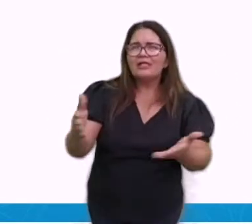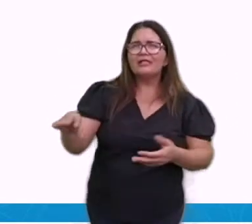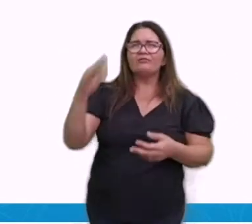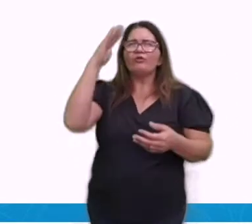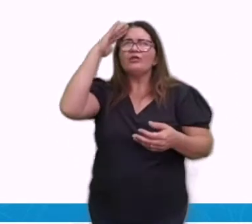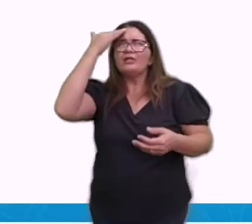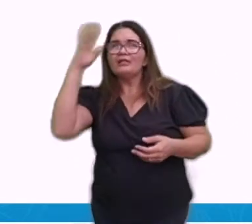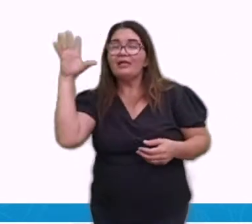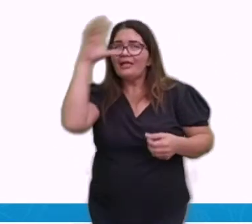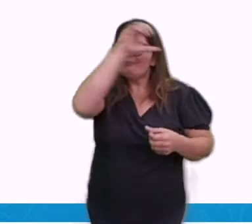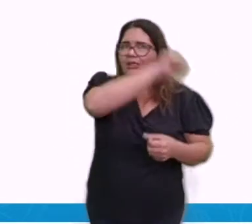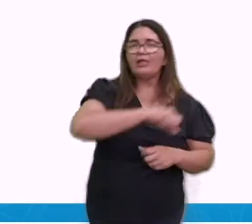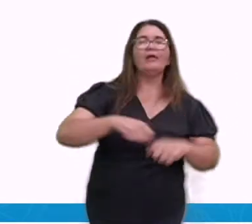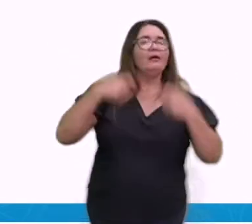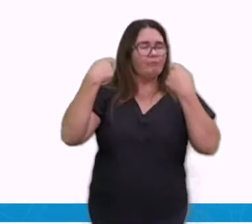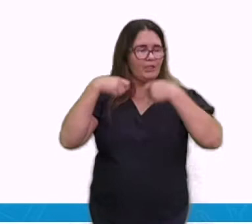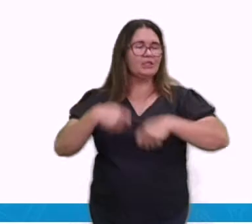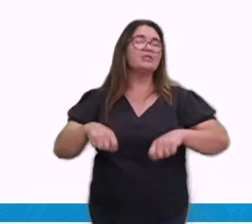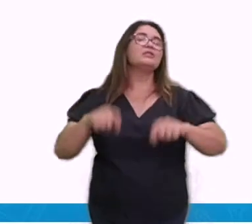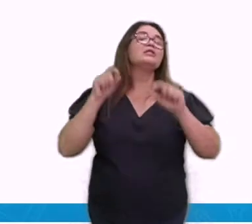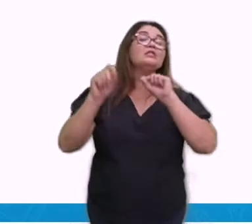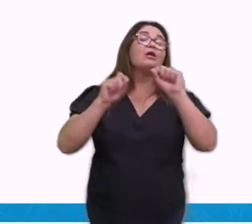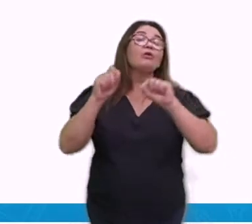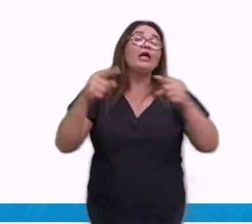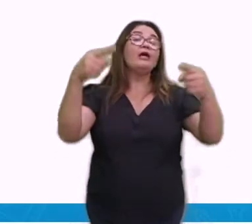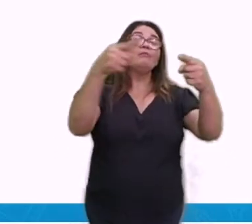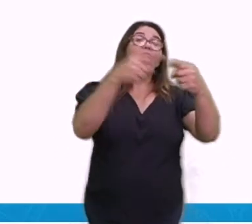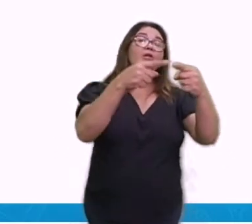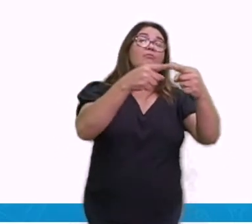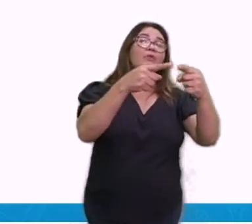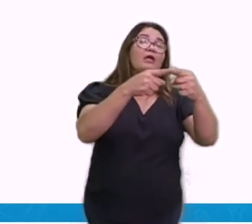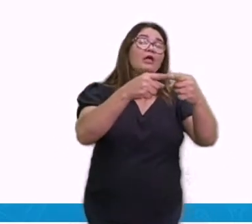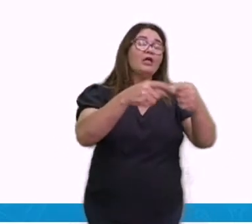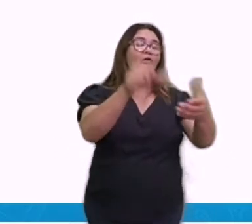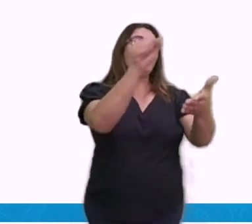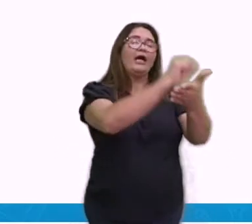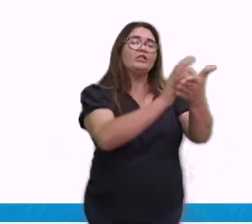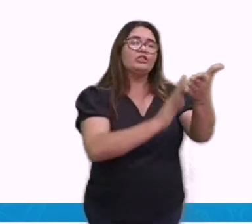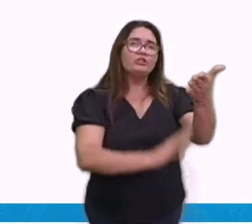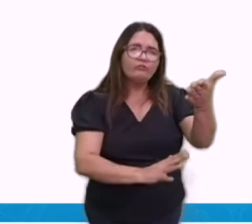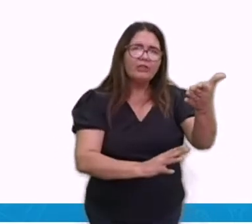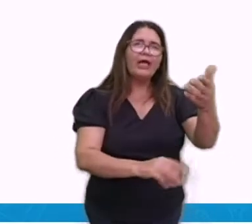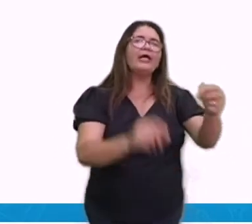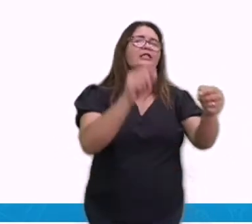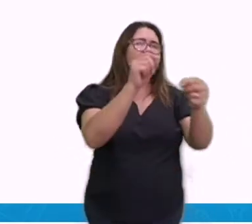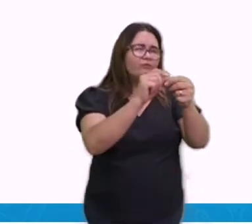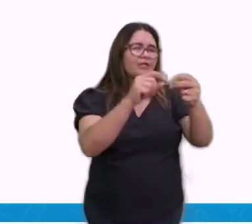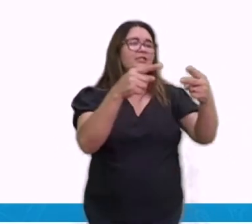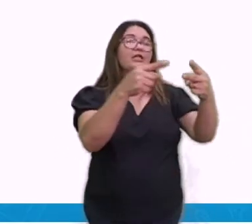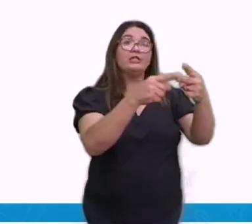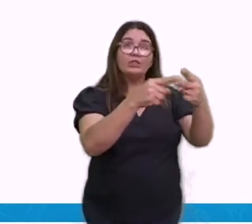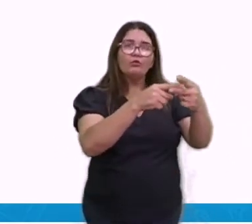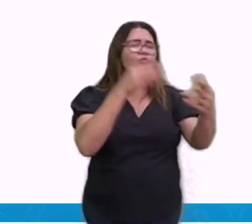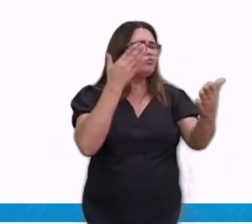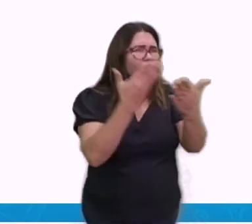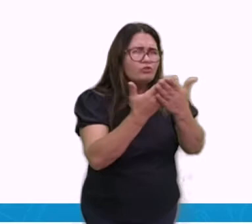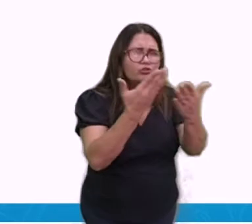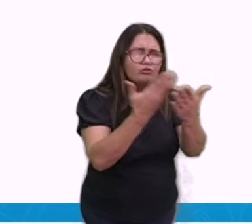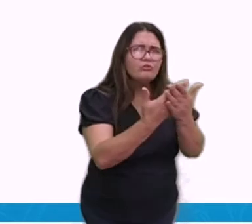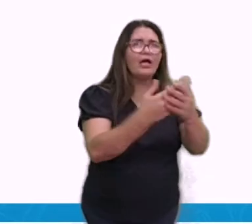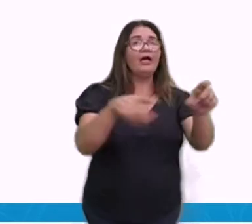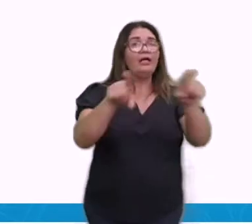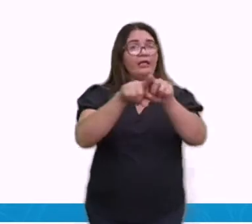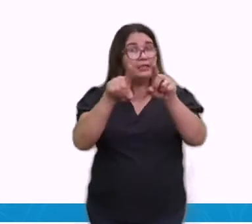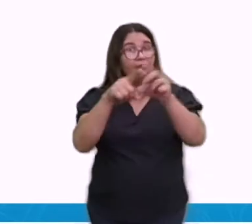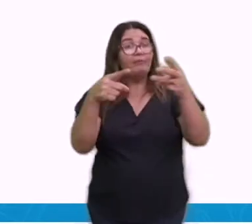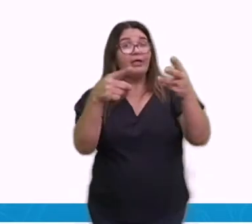Lendo sobre o assunto. Procure outras atividades para fazer. Isso é muito importante. Vamos passar então para o clima